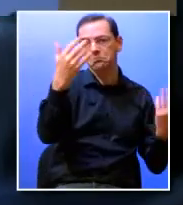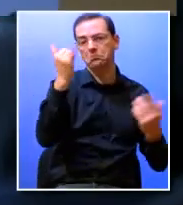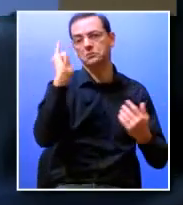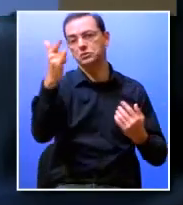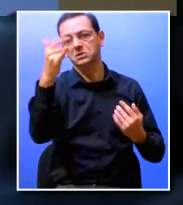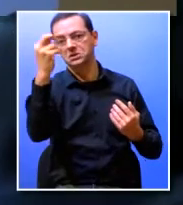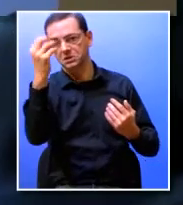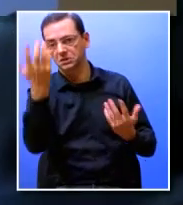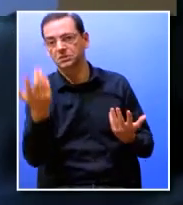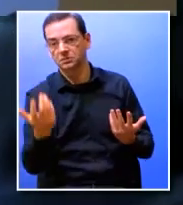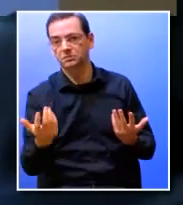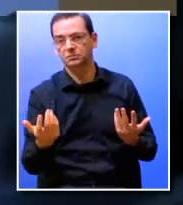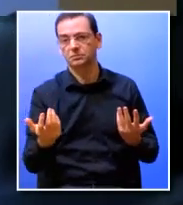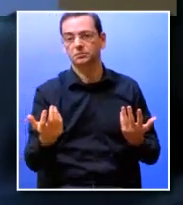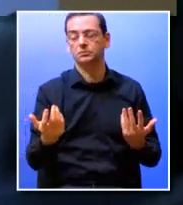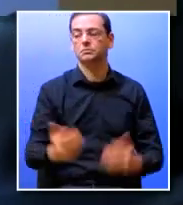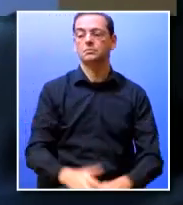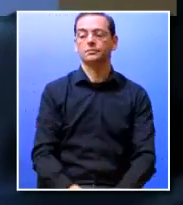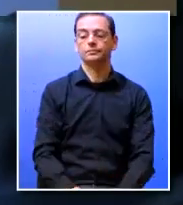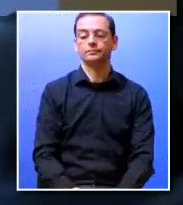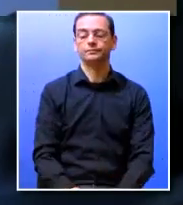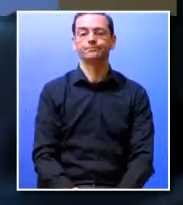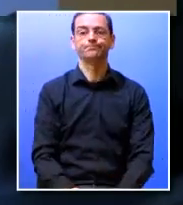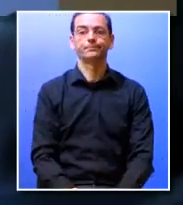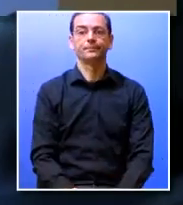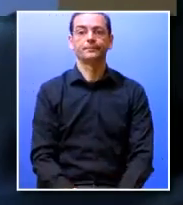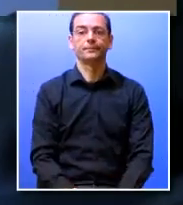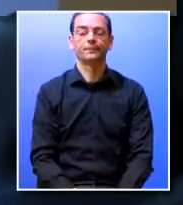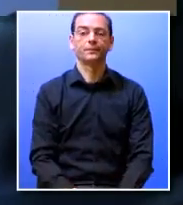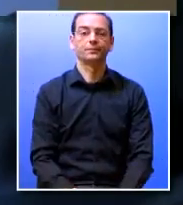forma e porque eu vou